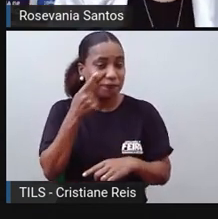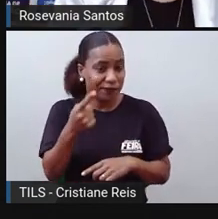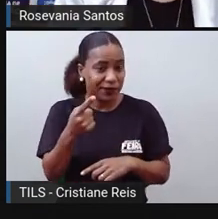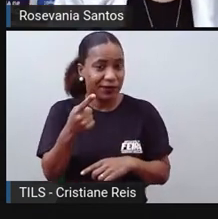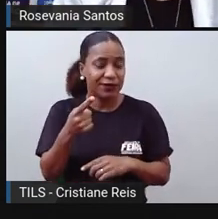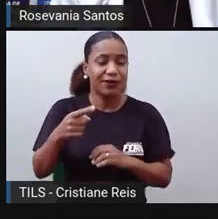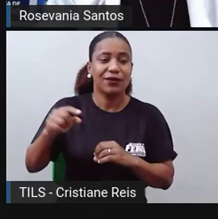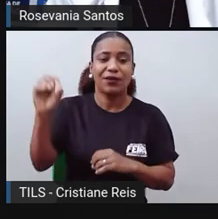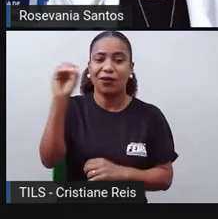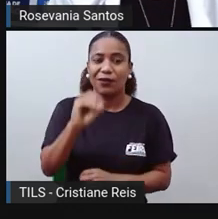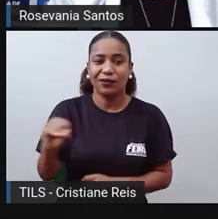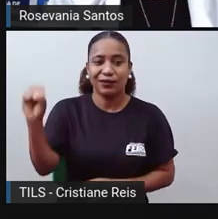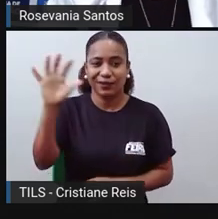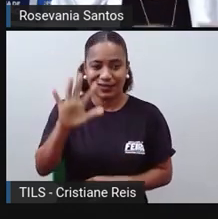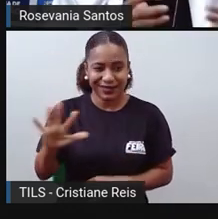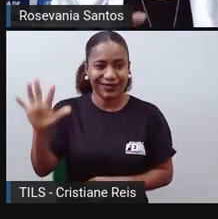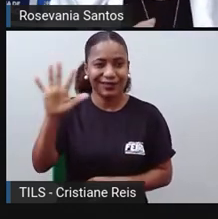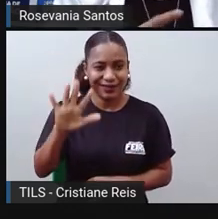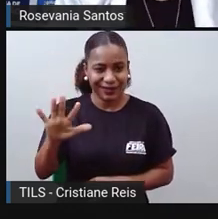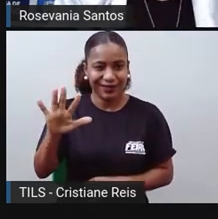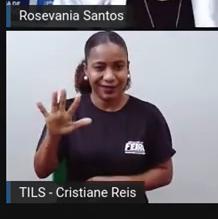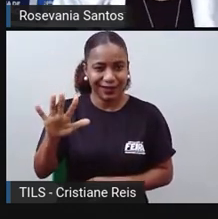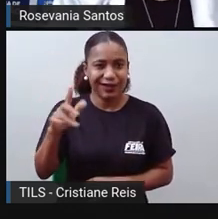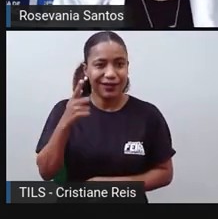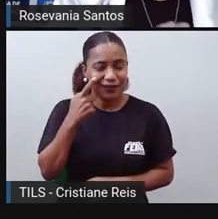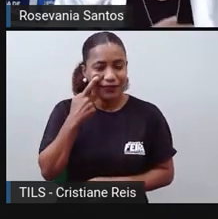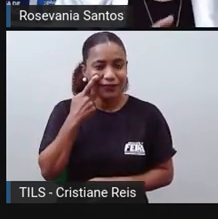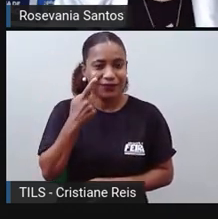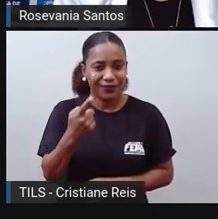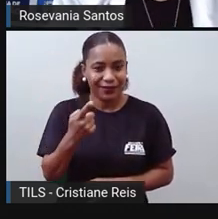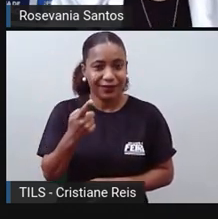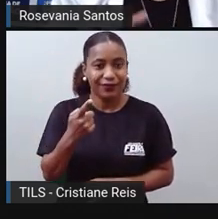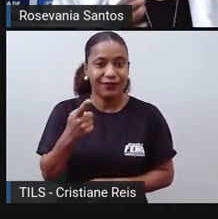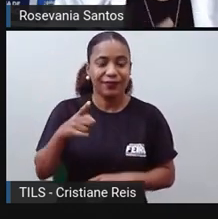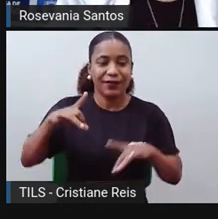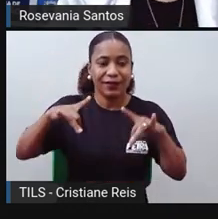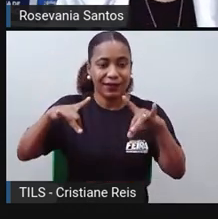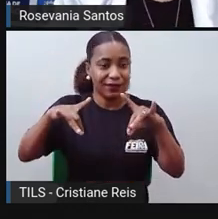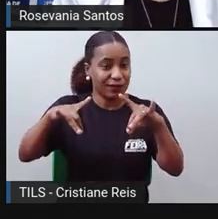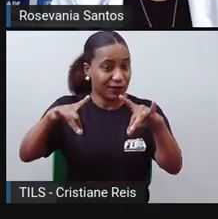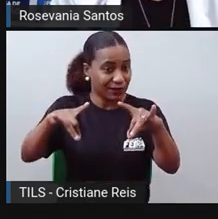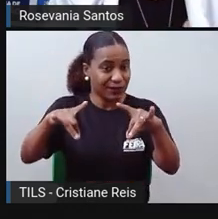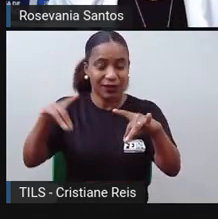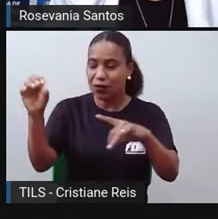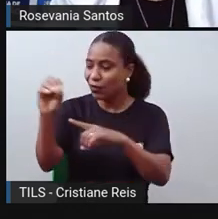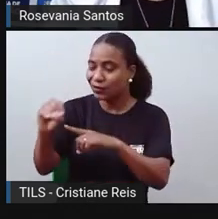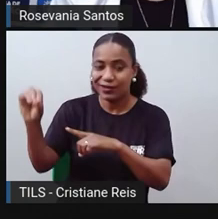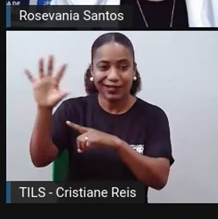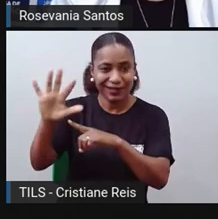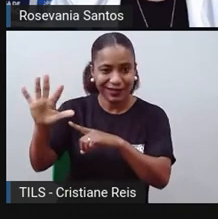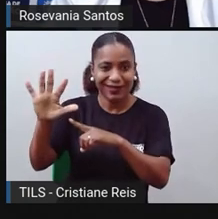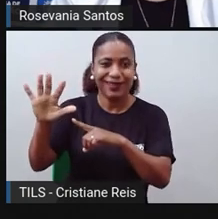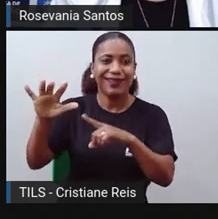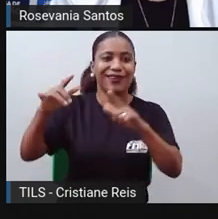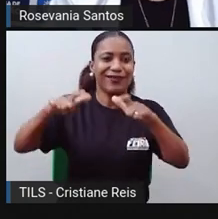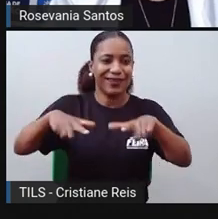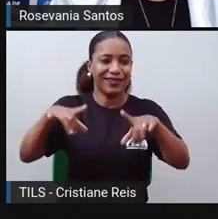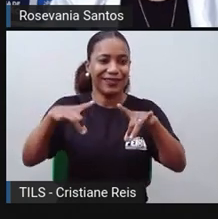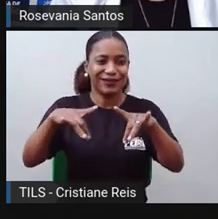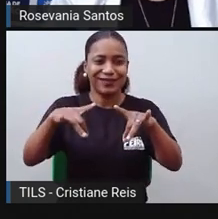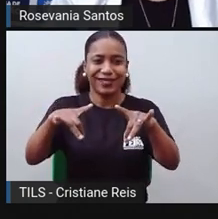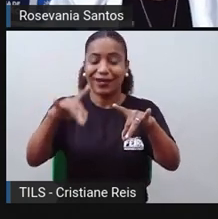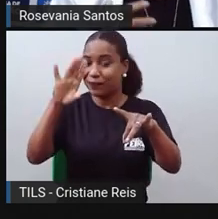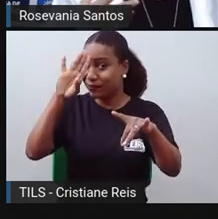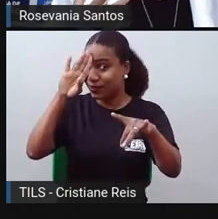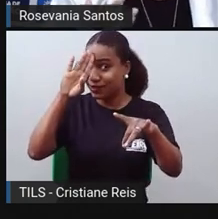Oceania, que quando a gente fala, da Austrália, desculpe, quando a gente fala da Oceania, a gente lembra logo da Austrália, que